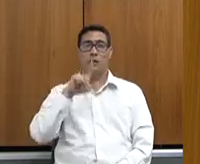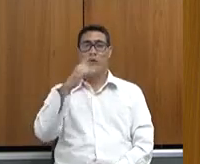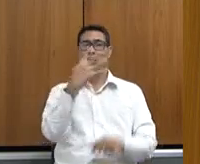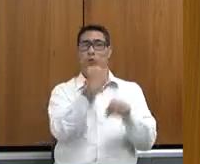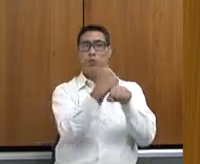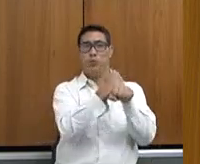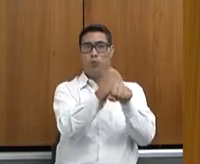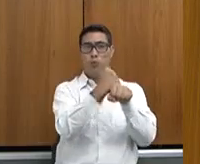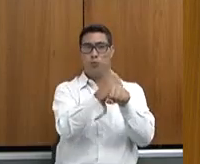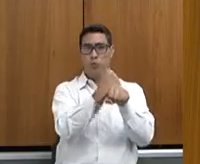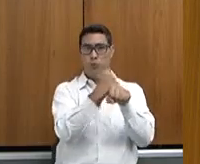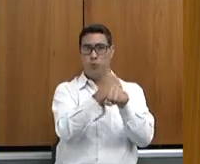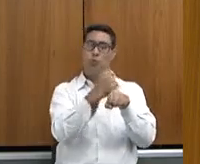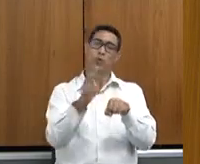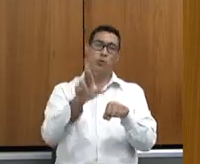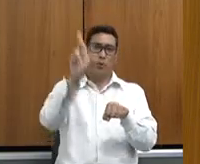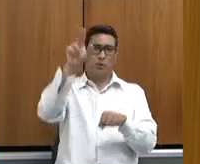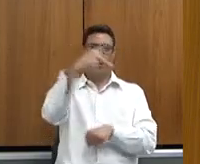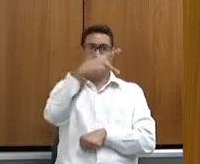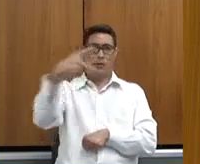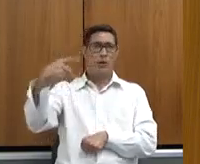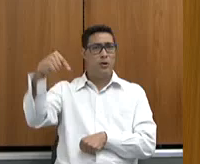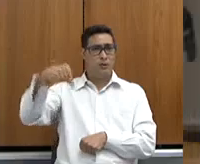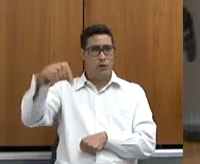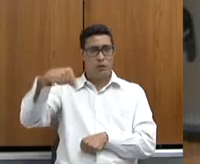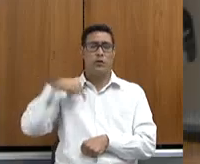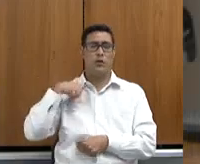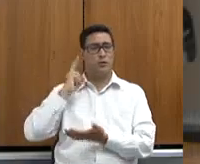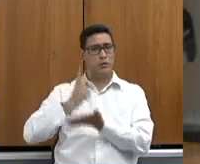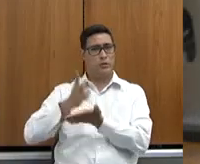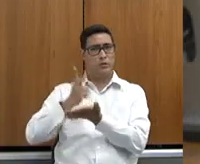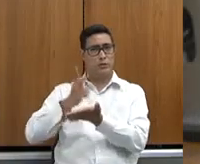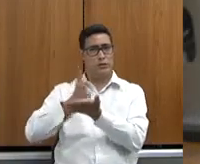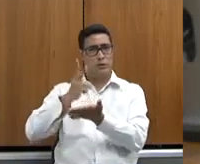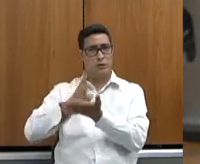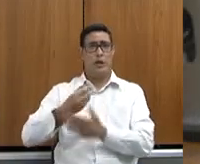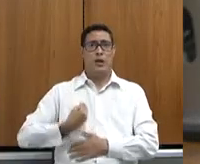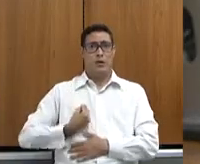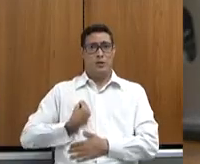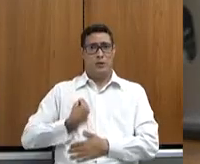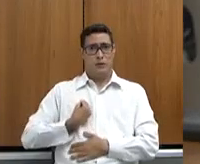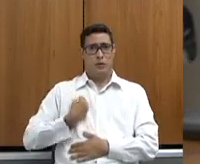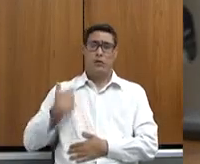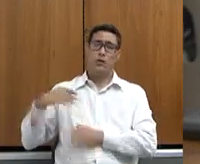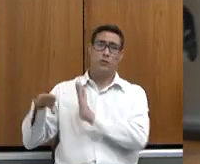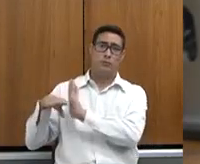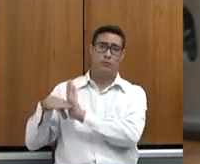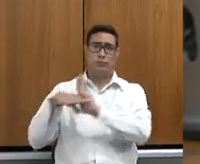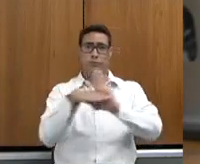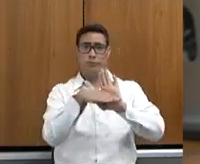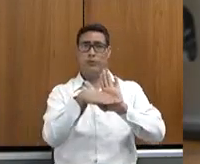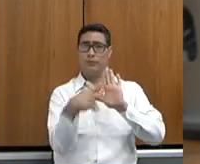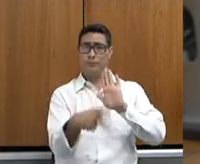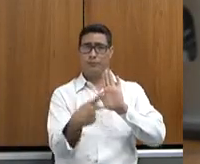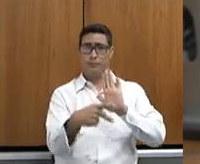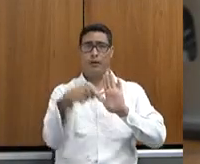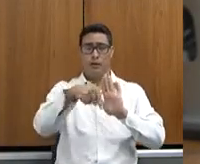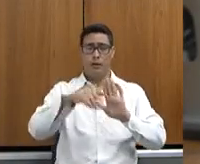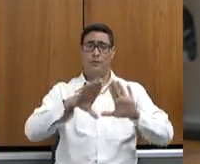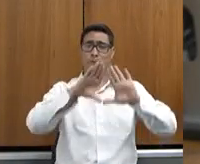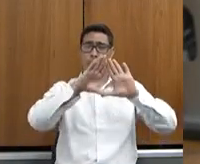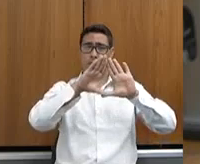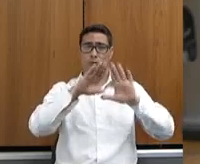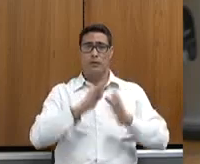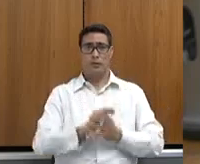anos, presidindo ou não presidindo, mas sempre ativo e contribuindo muito aqui para esta casa, nesta